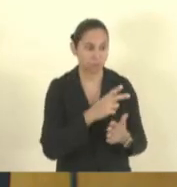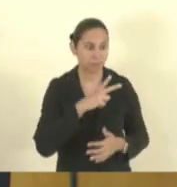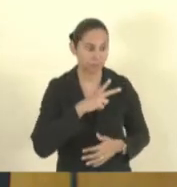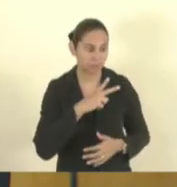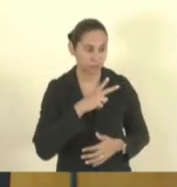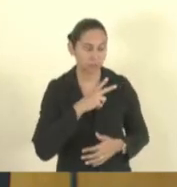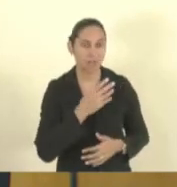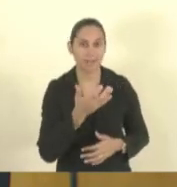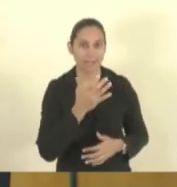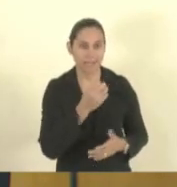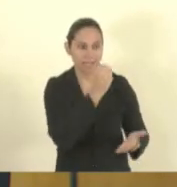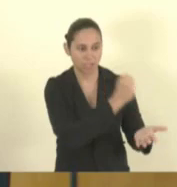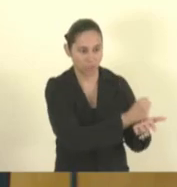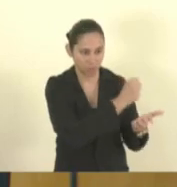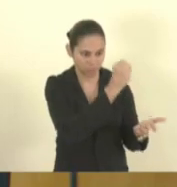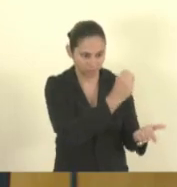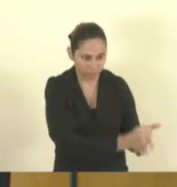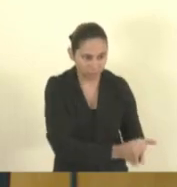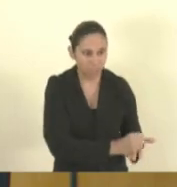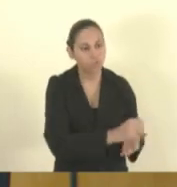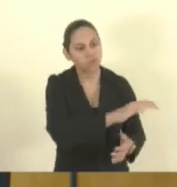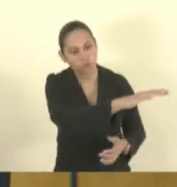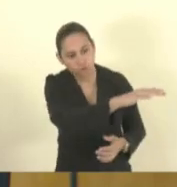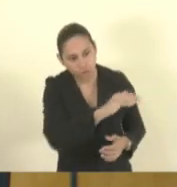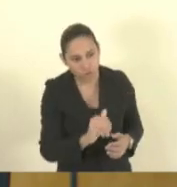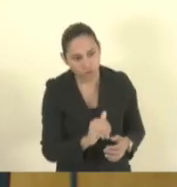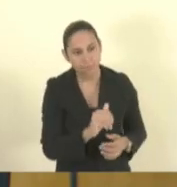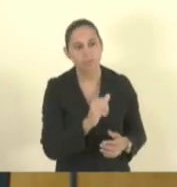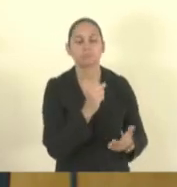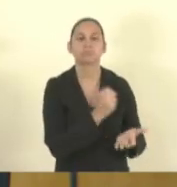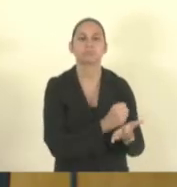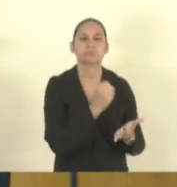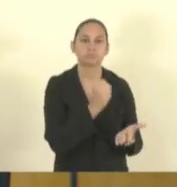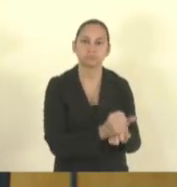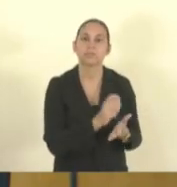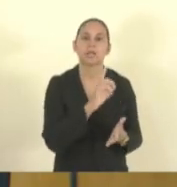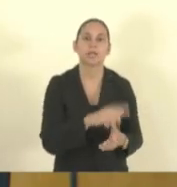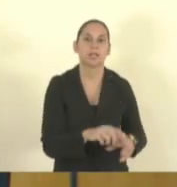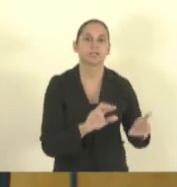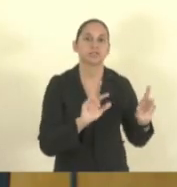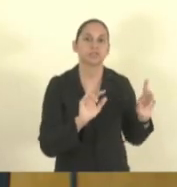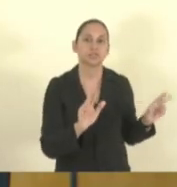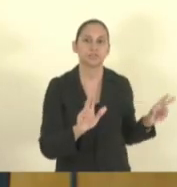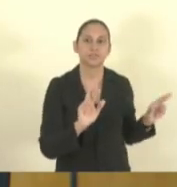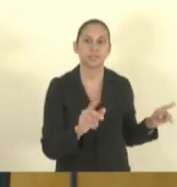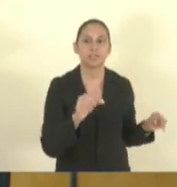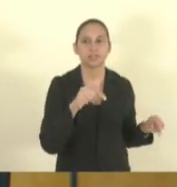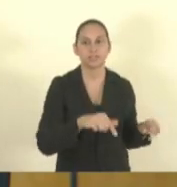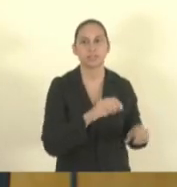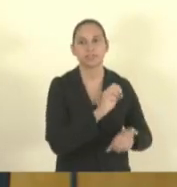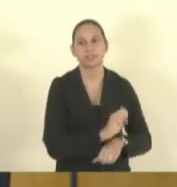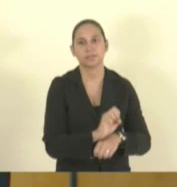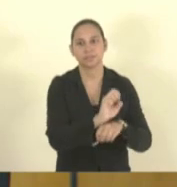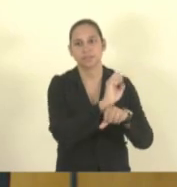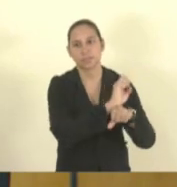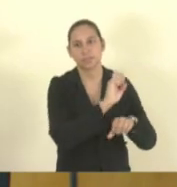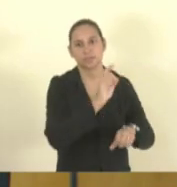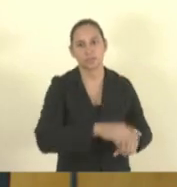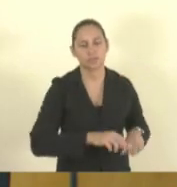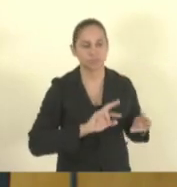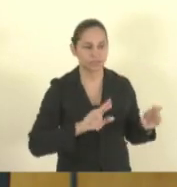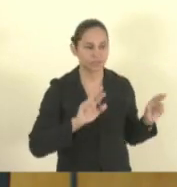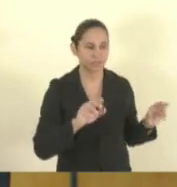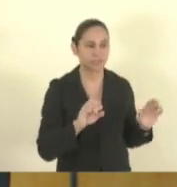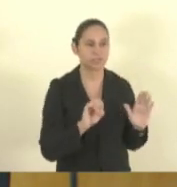contratar é só chamar que é o contrato é diferente do estado e do município que precisa de